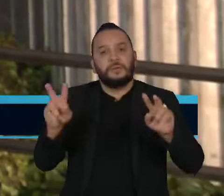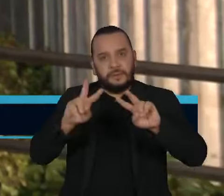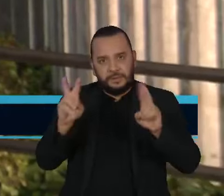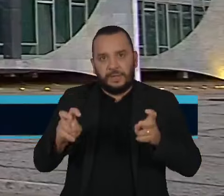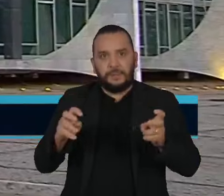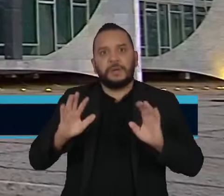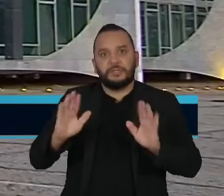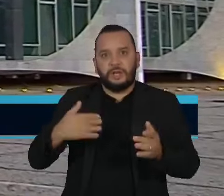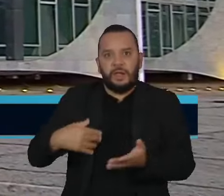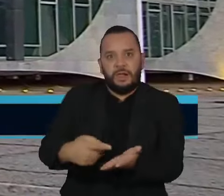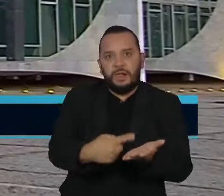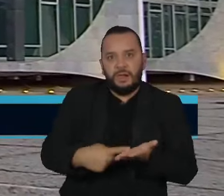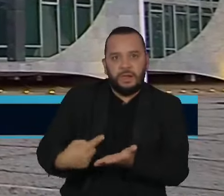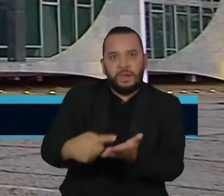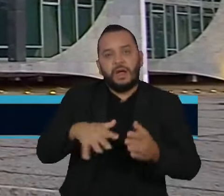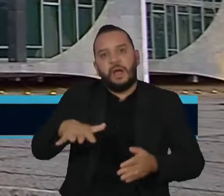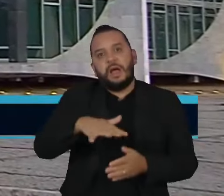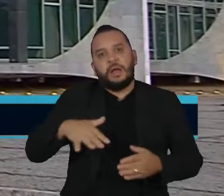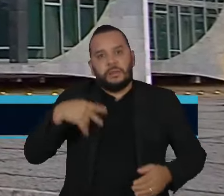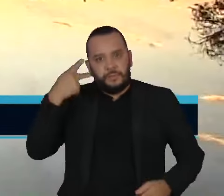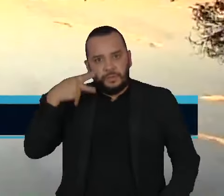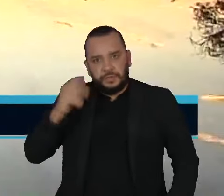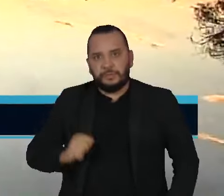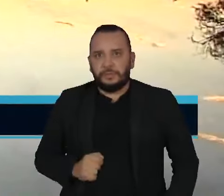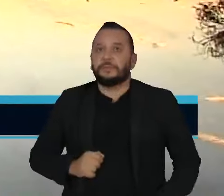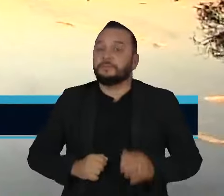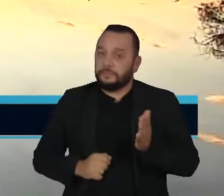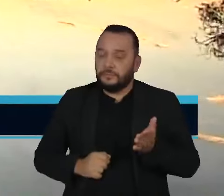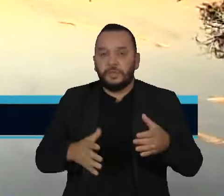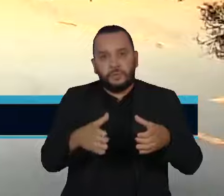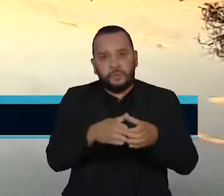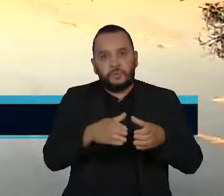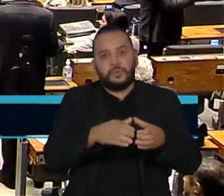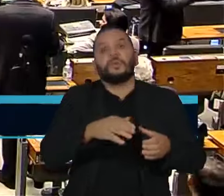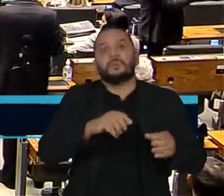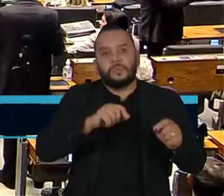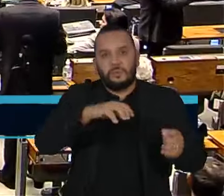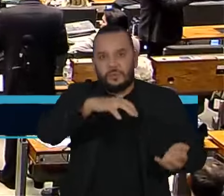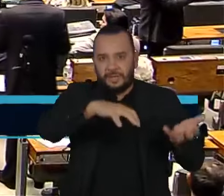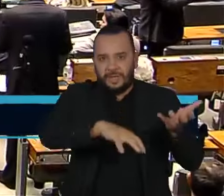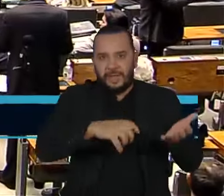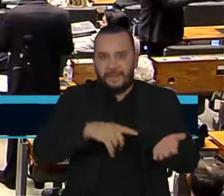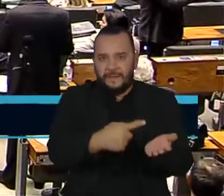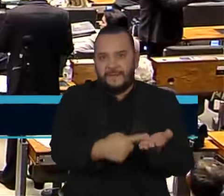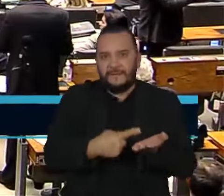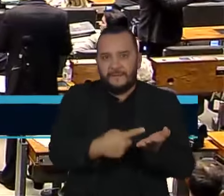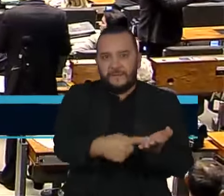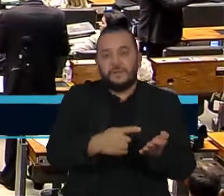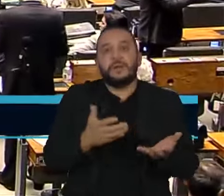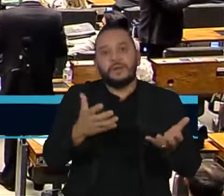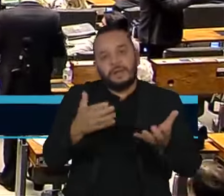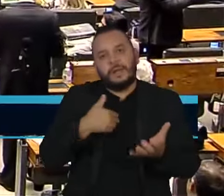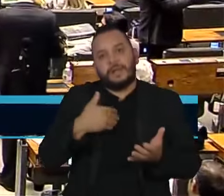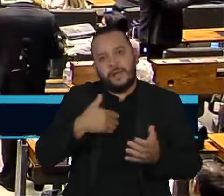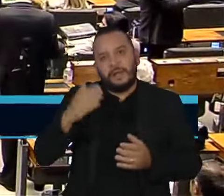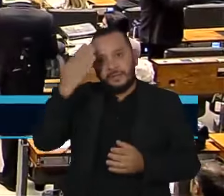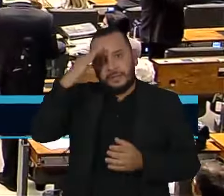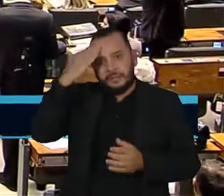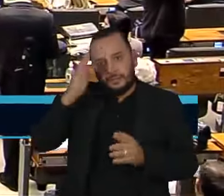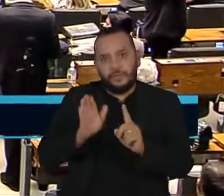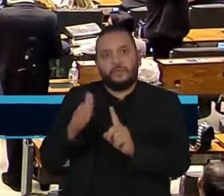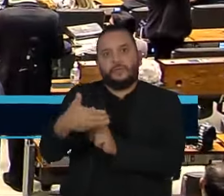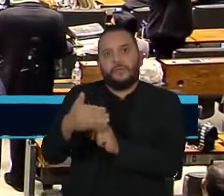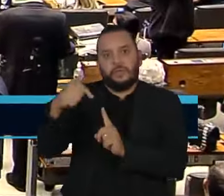mundo político. Em confronto com o Supremo, uma ala do Congresso se articula para mudar o entendimento a respeito do foro.